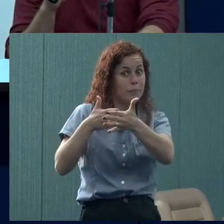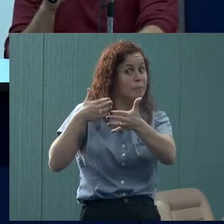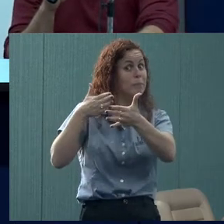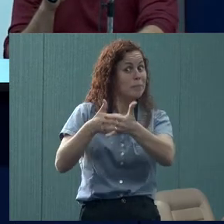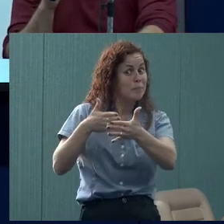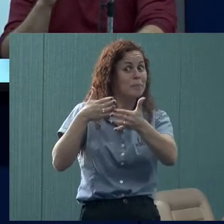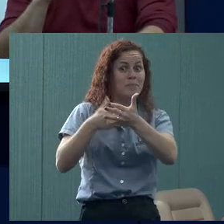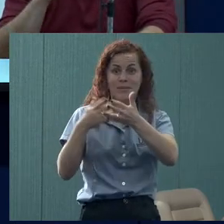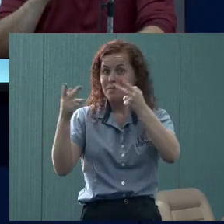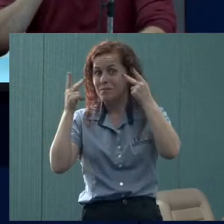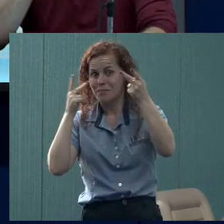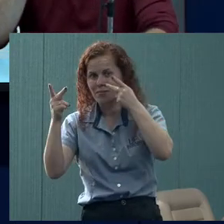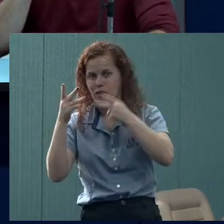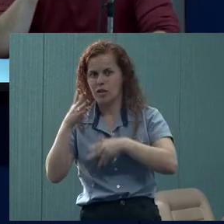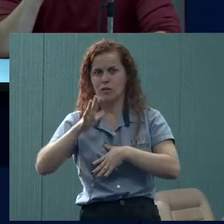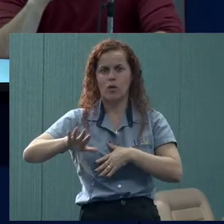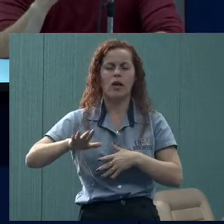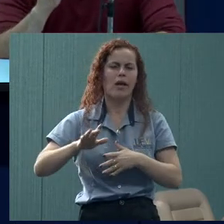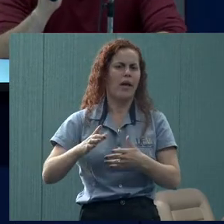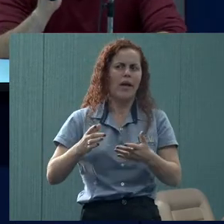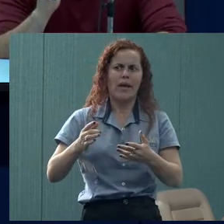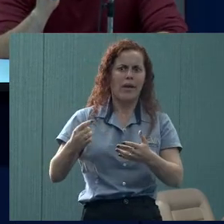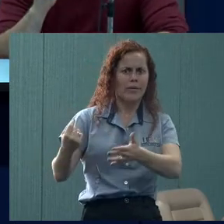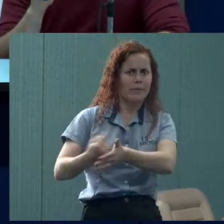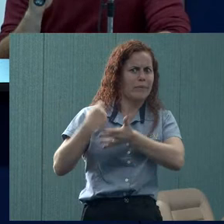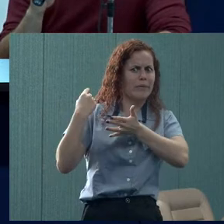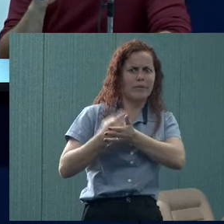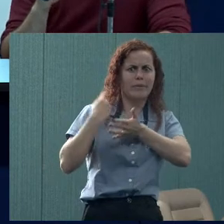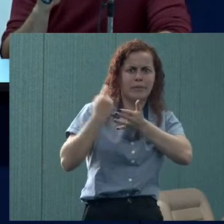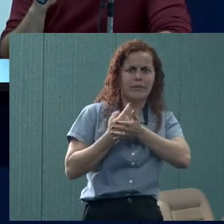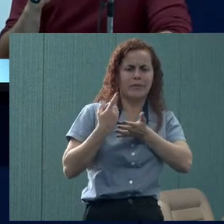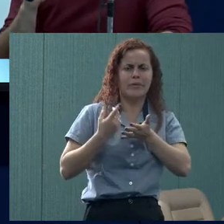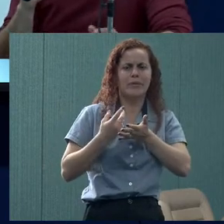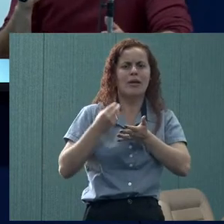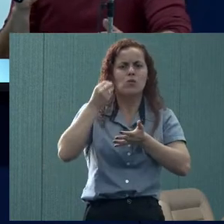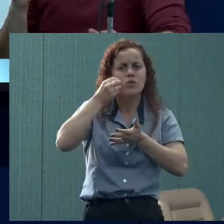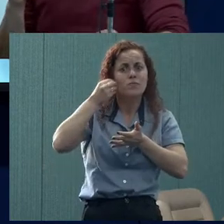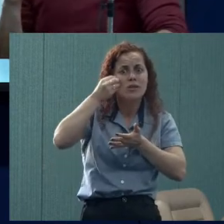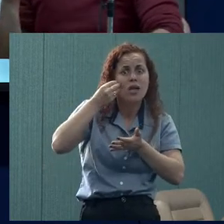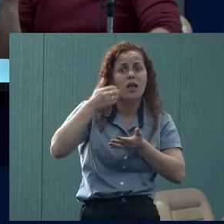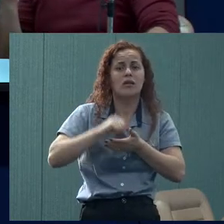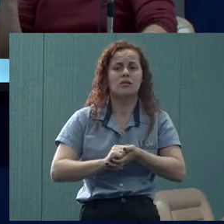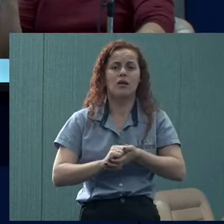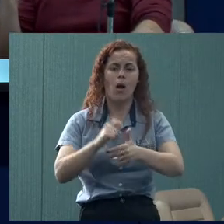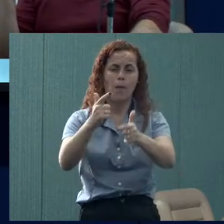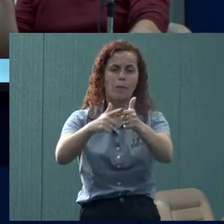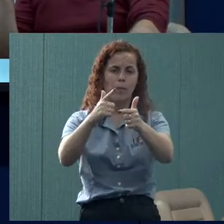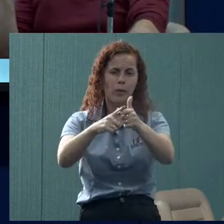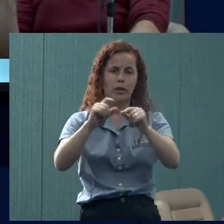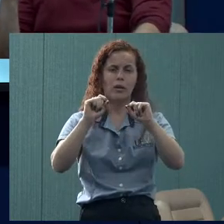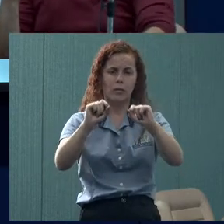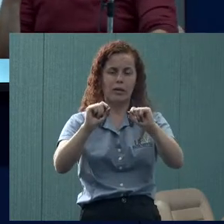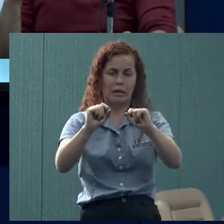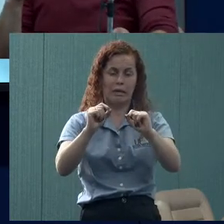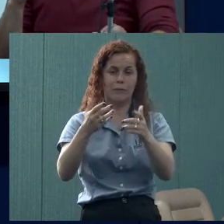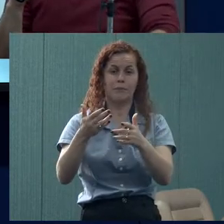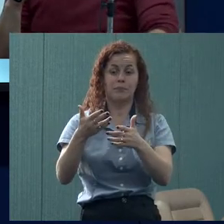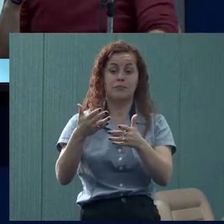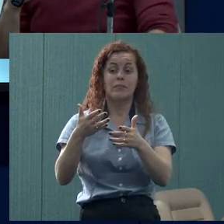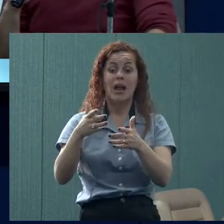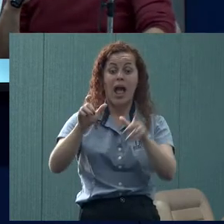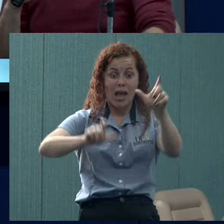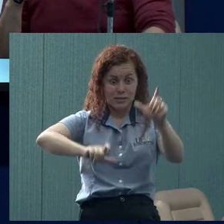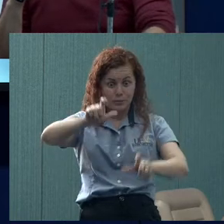ao psiquiatra. Muitas vezes, somos questionados em relação a Não, é especialista, É, justamente, Felipe. As pessoas,